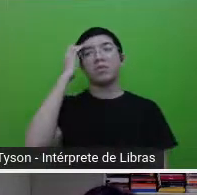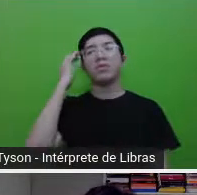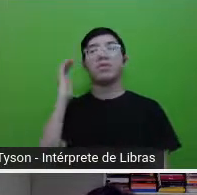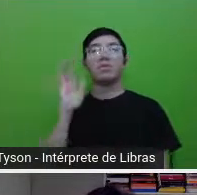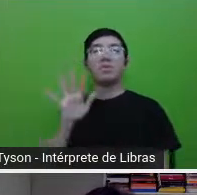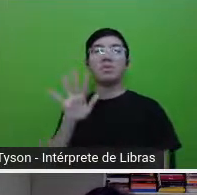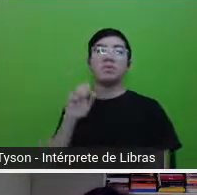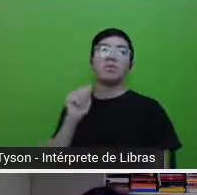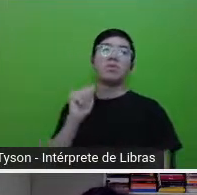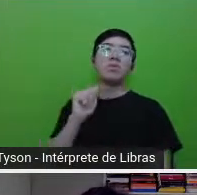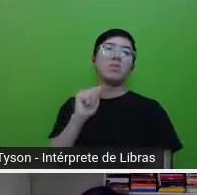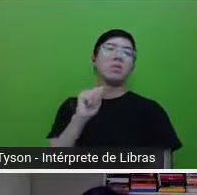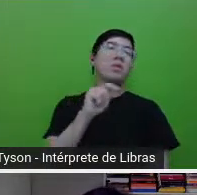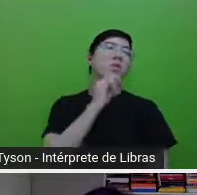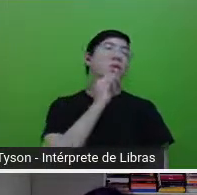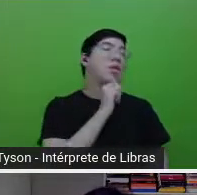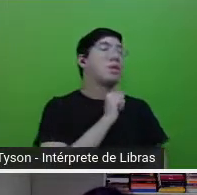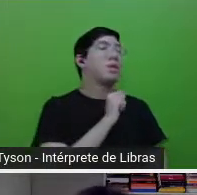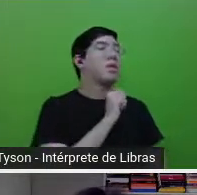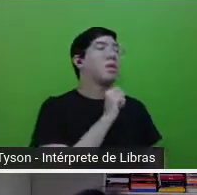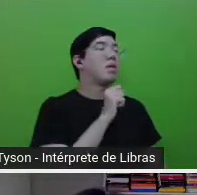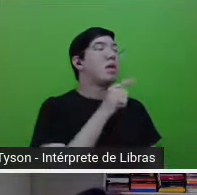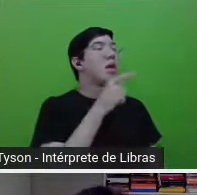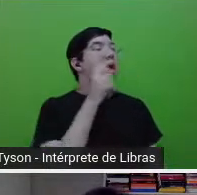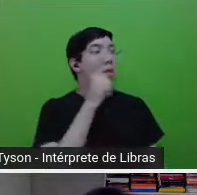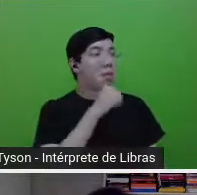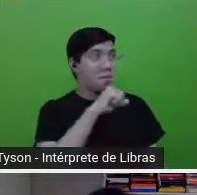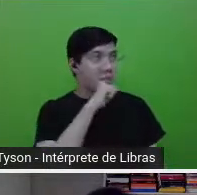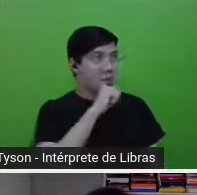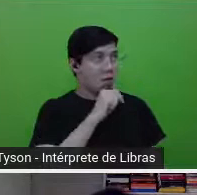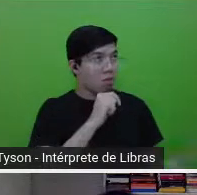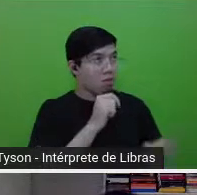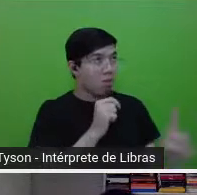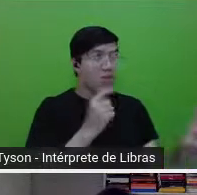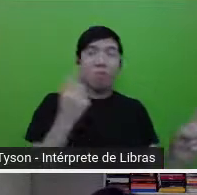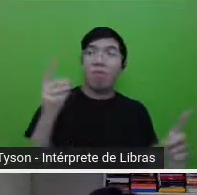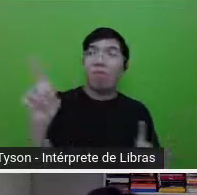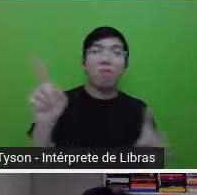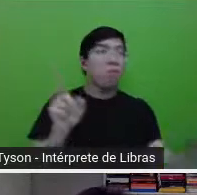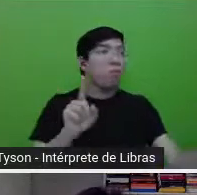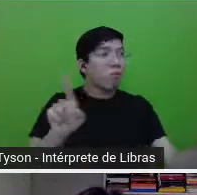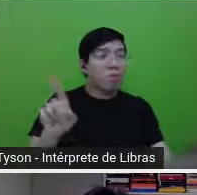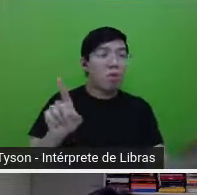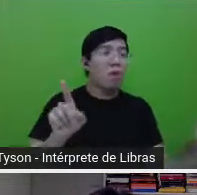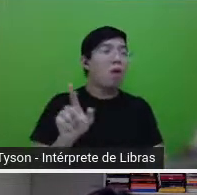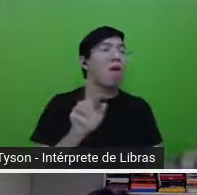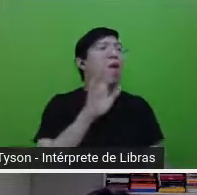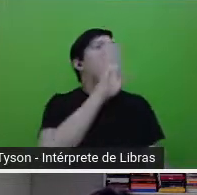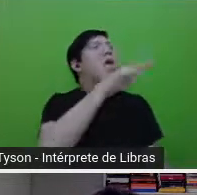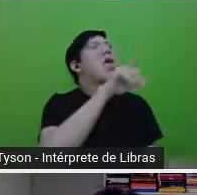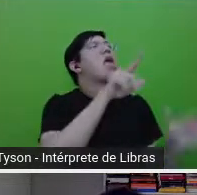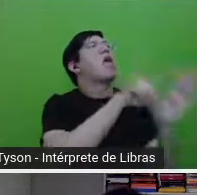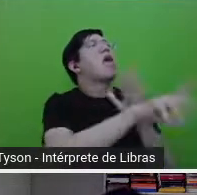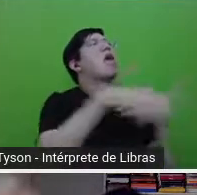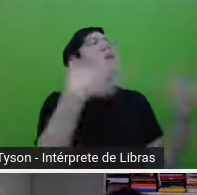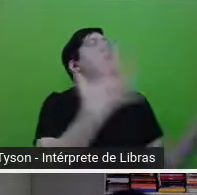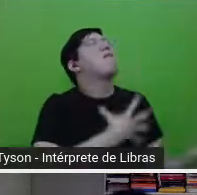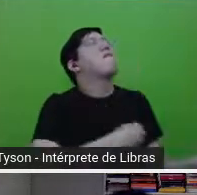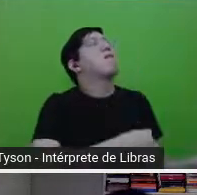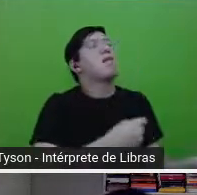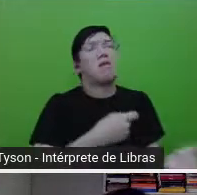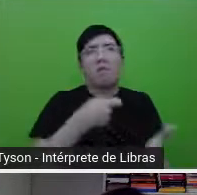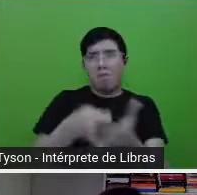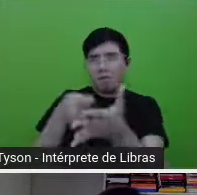sempre cadê o fulaninho e a fulaninha, né? Ele está bem, ele está bem. E aí aqui a dica do filme, né?